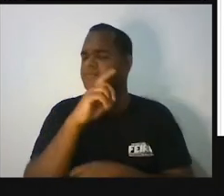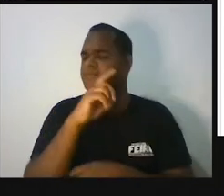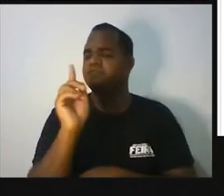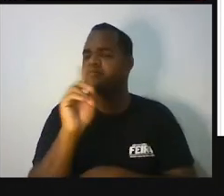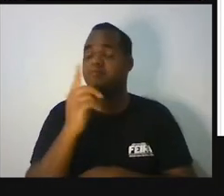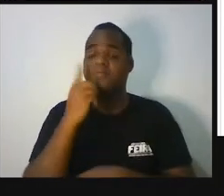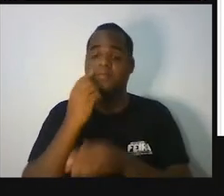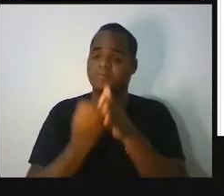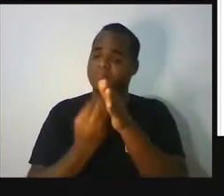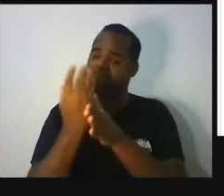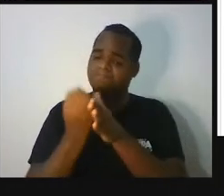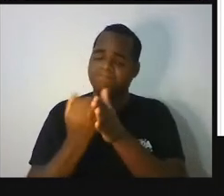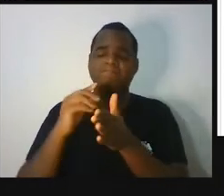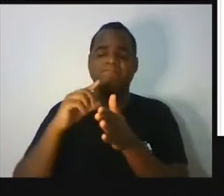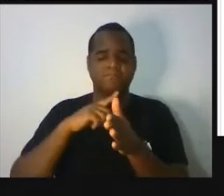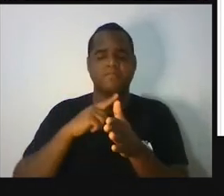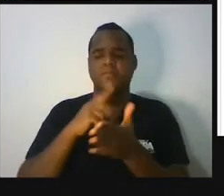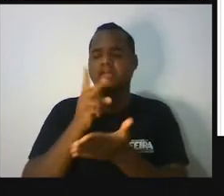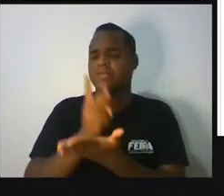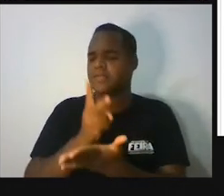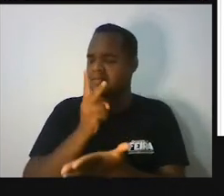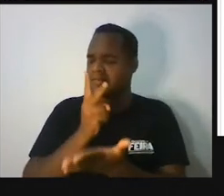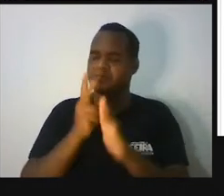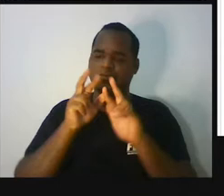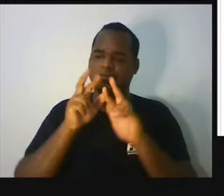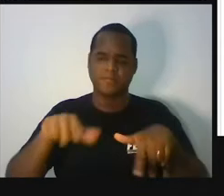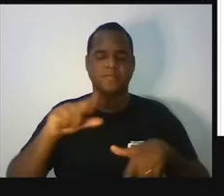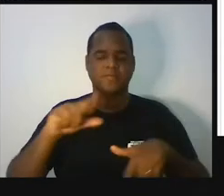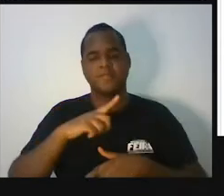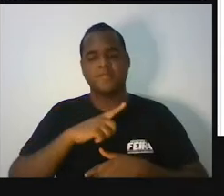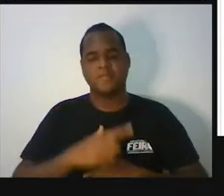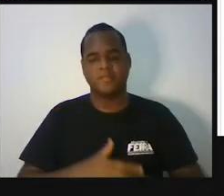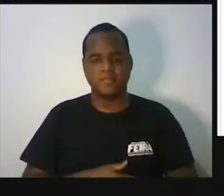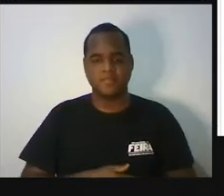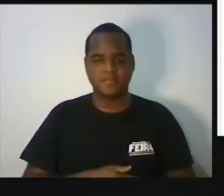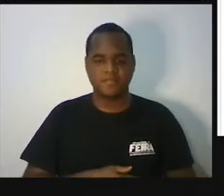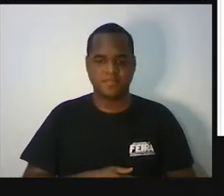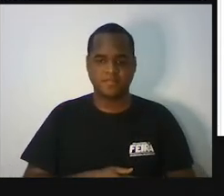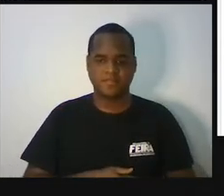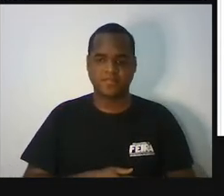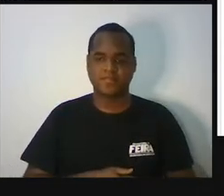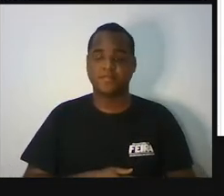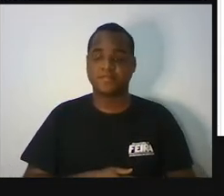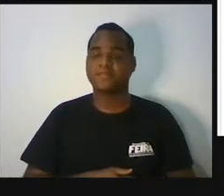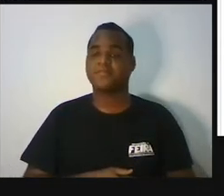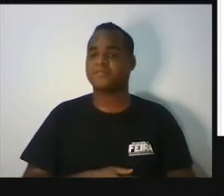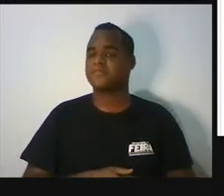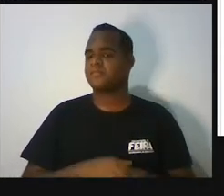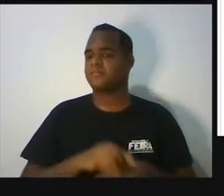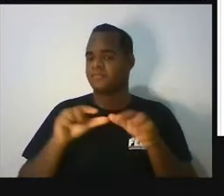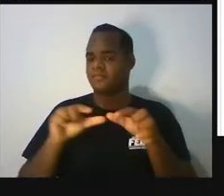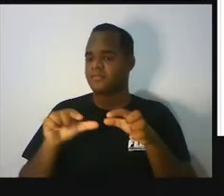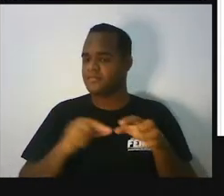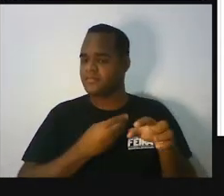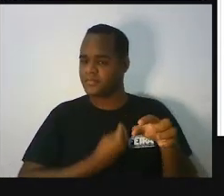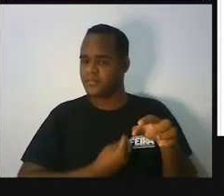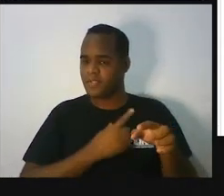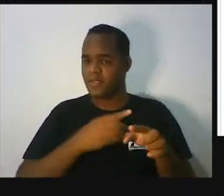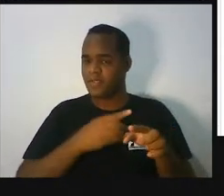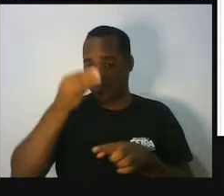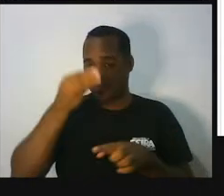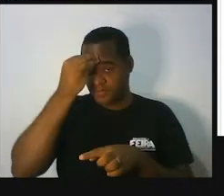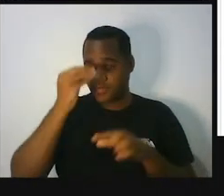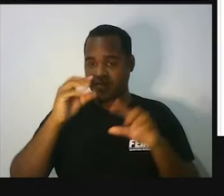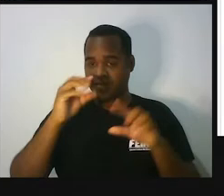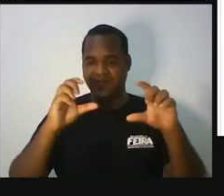aparecem muito, muito e muito. Então, veja só, nesse local onde eu estive, eu registrei essa